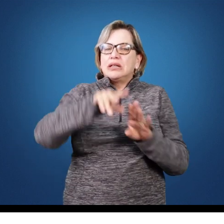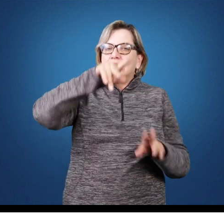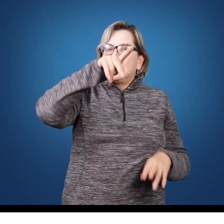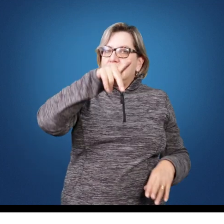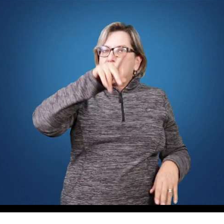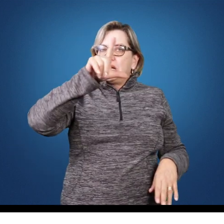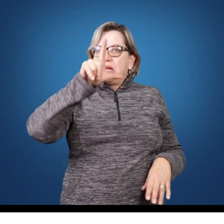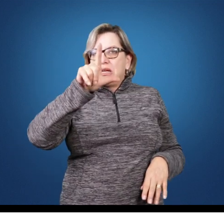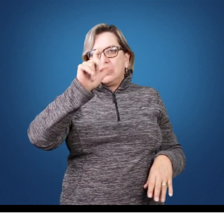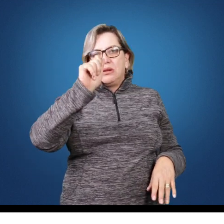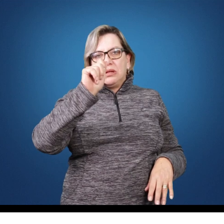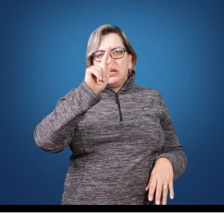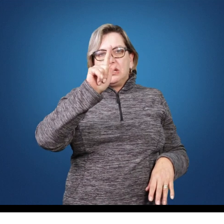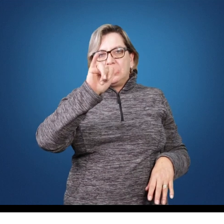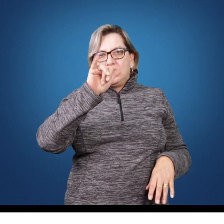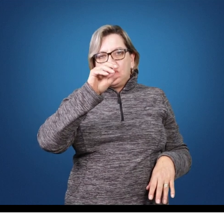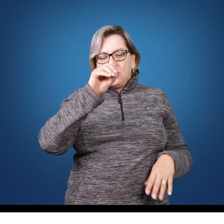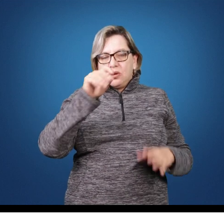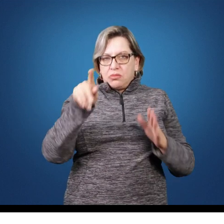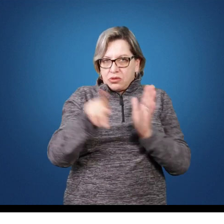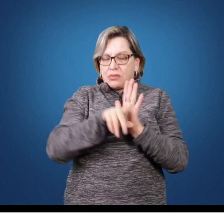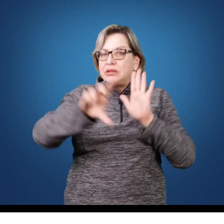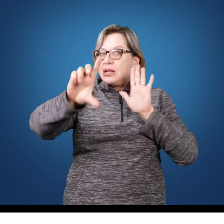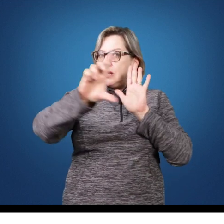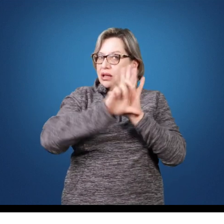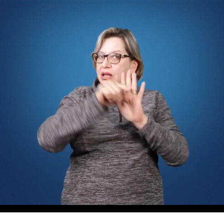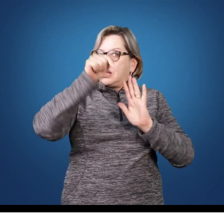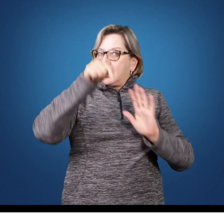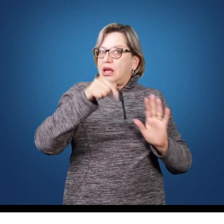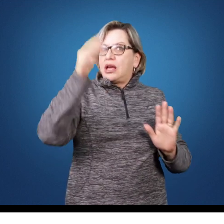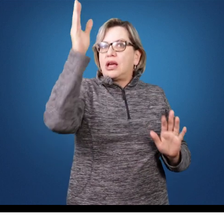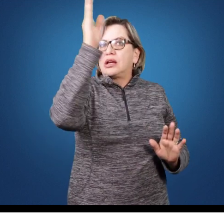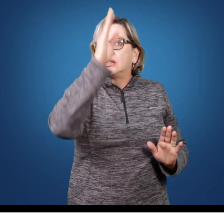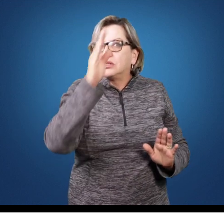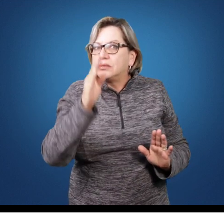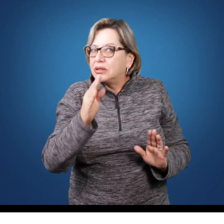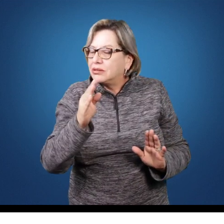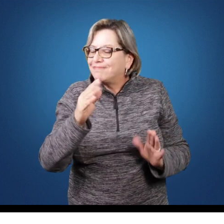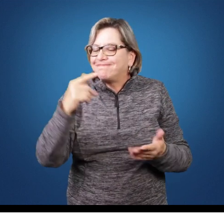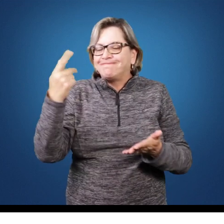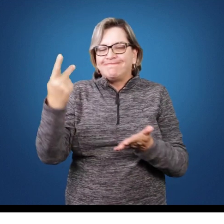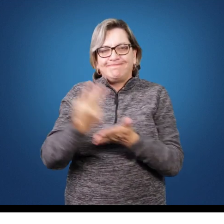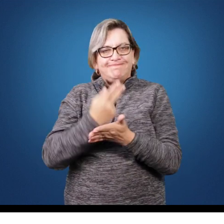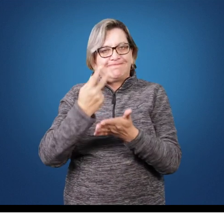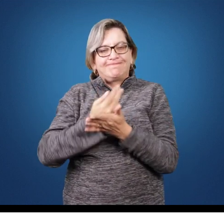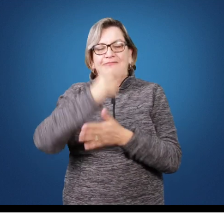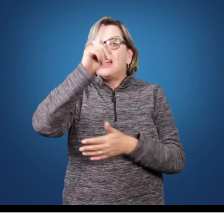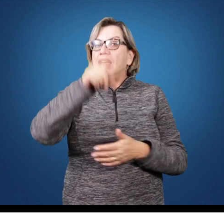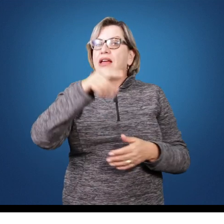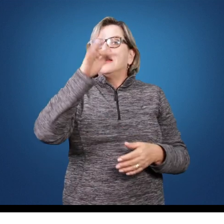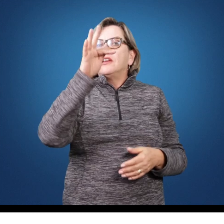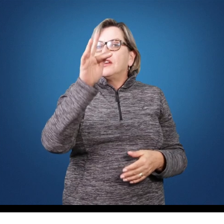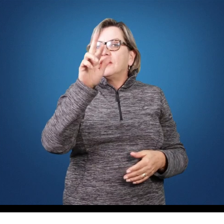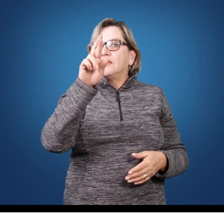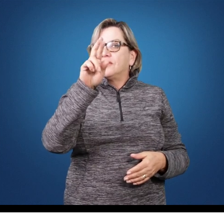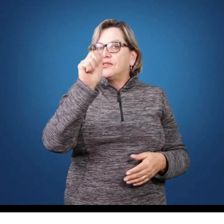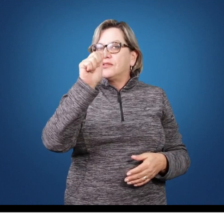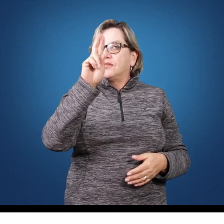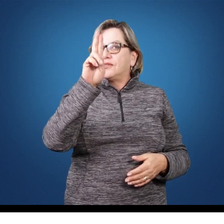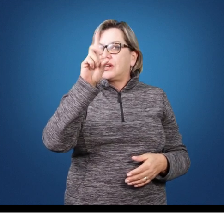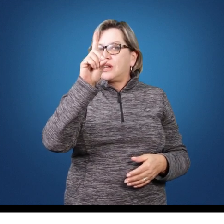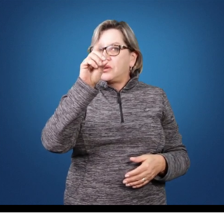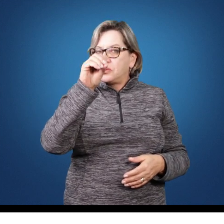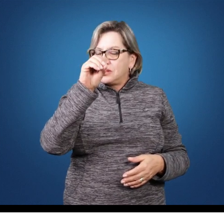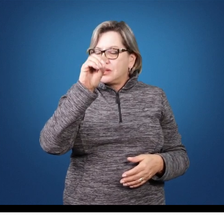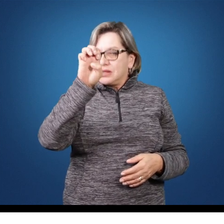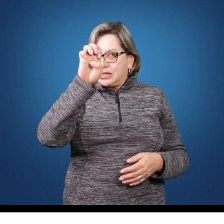de acordo com a legislação brasileira, ele se configura como uma fraude relacionada aos direitos morais